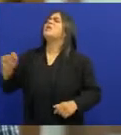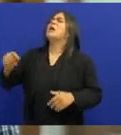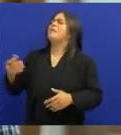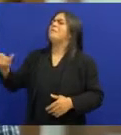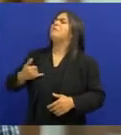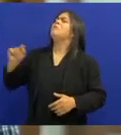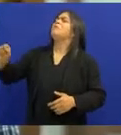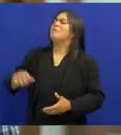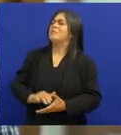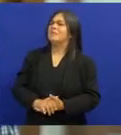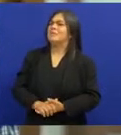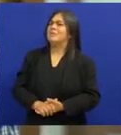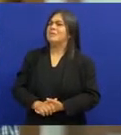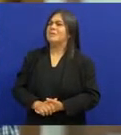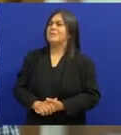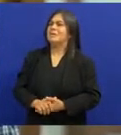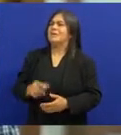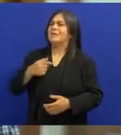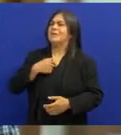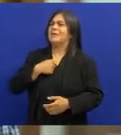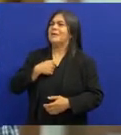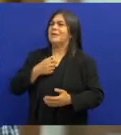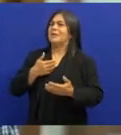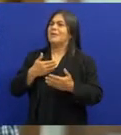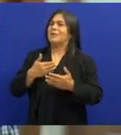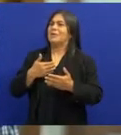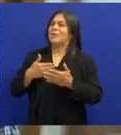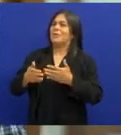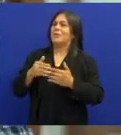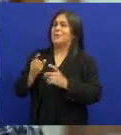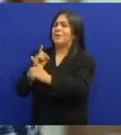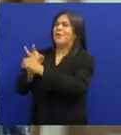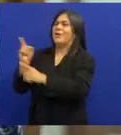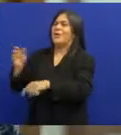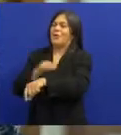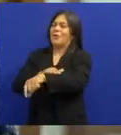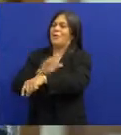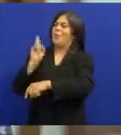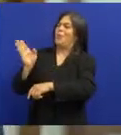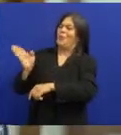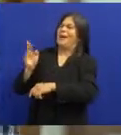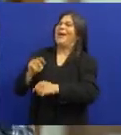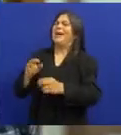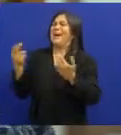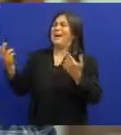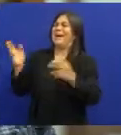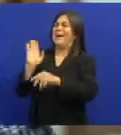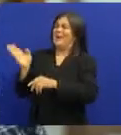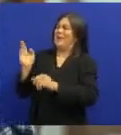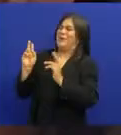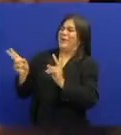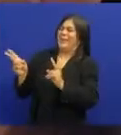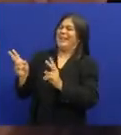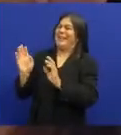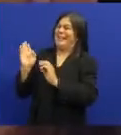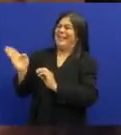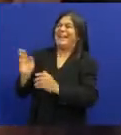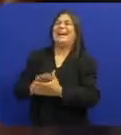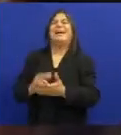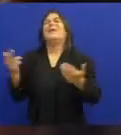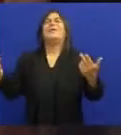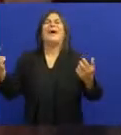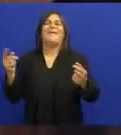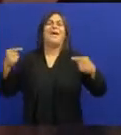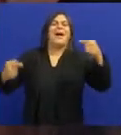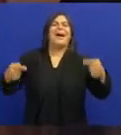E o ele falou? Ele disse Qualquer coisa Eu procurasse ele Cuidado com aquele Nego velho Isso é a mesma coisa O Jaco fez um